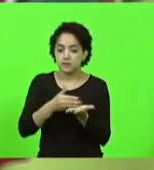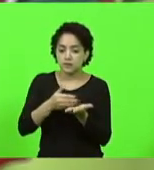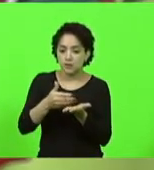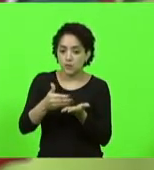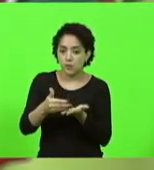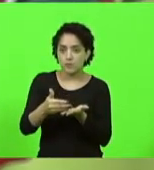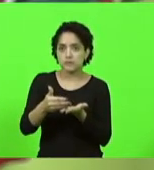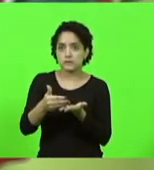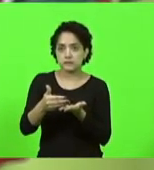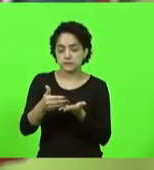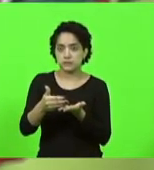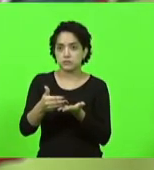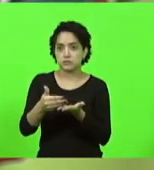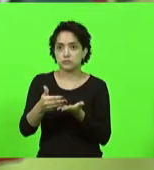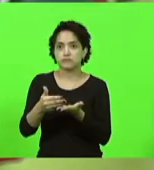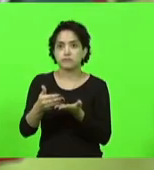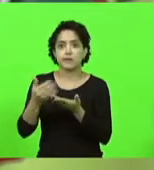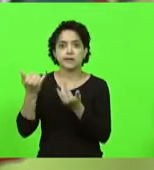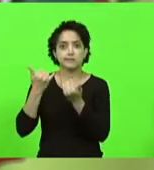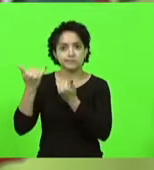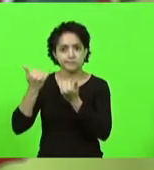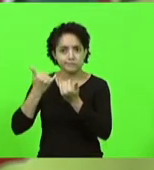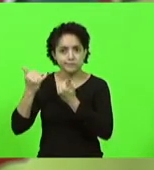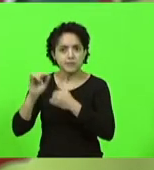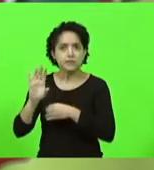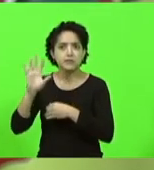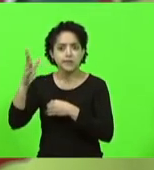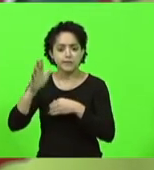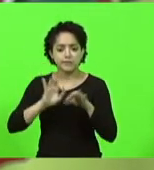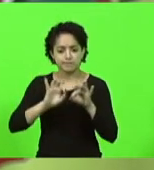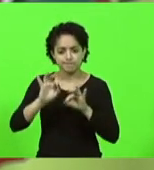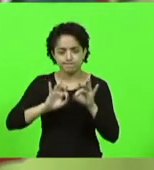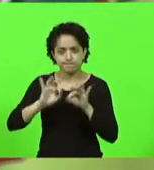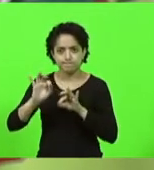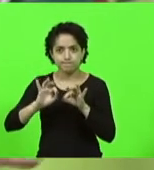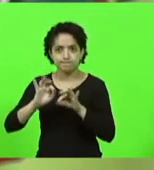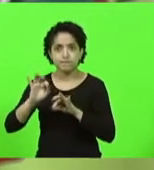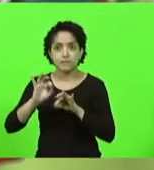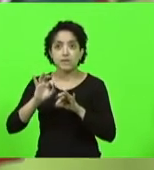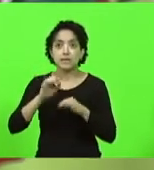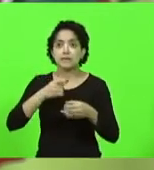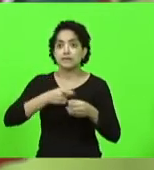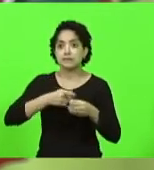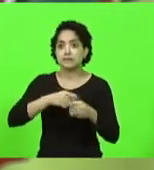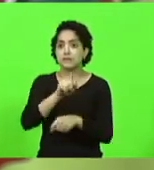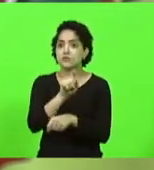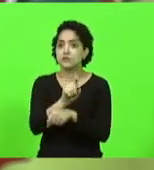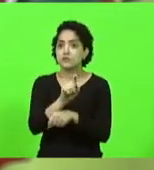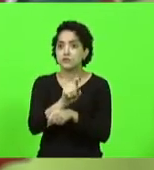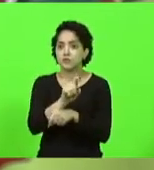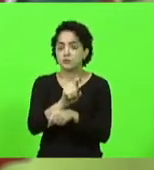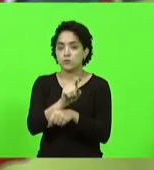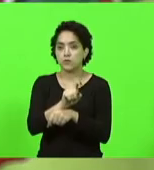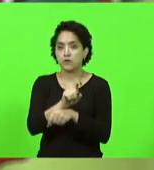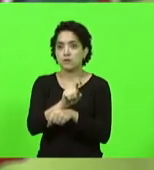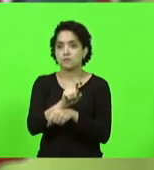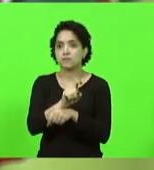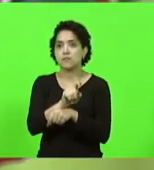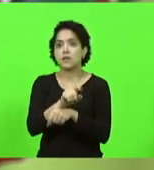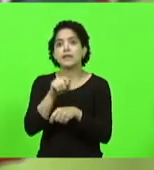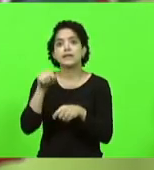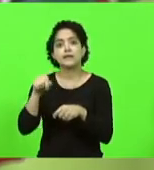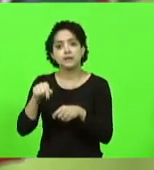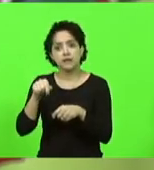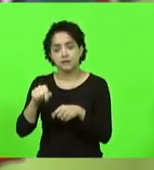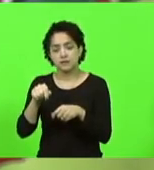corrida de galgos que foi organizada no município de Araranguá. e o nosso Estado não coaduna com esse tipo